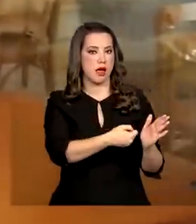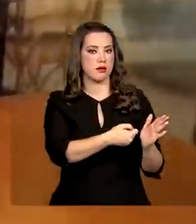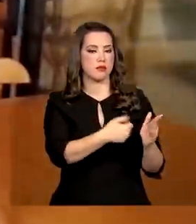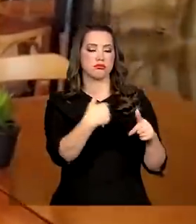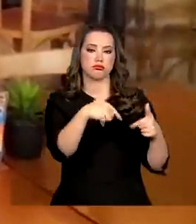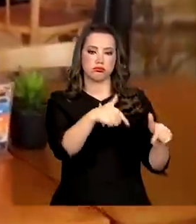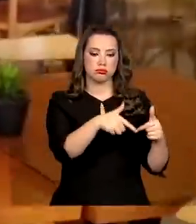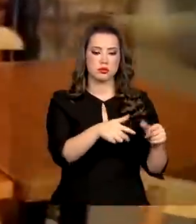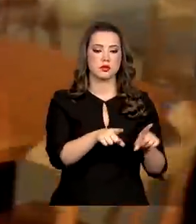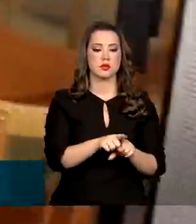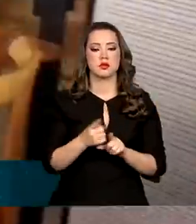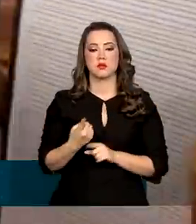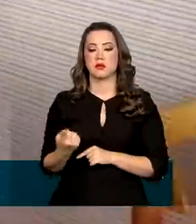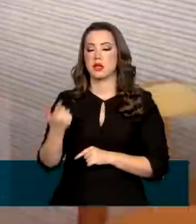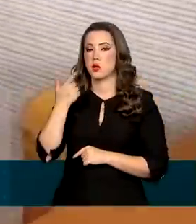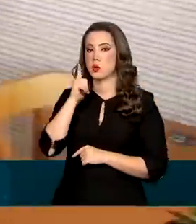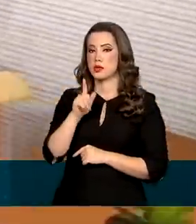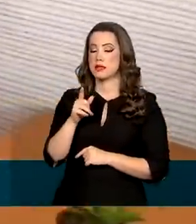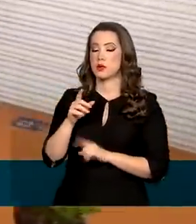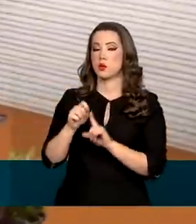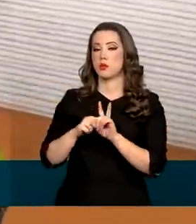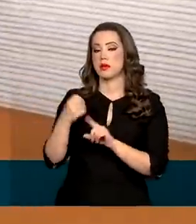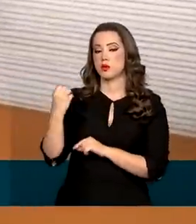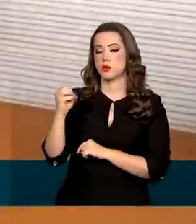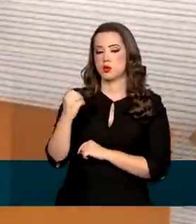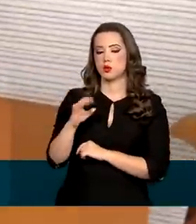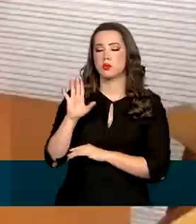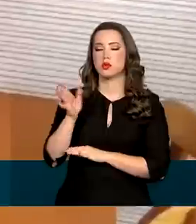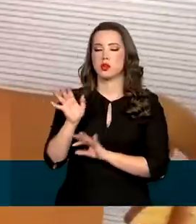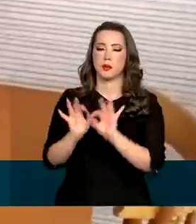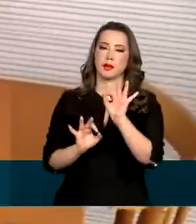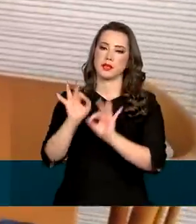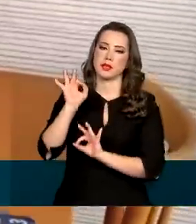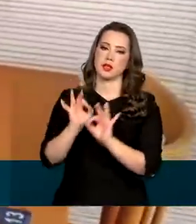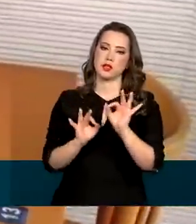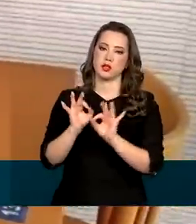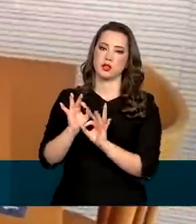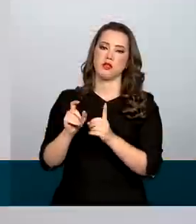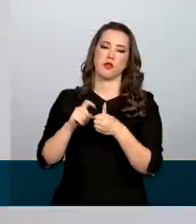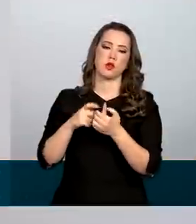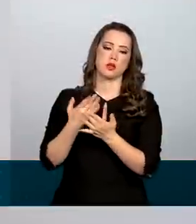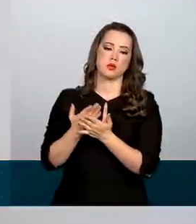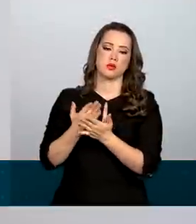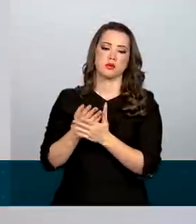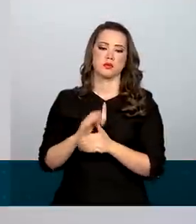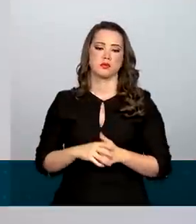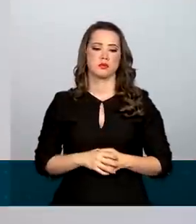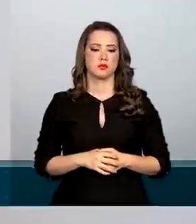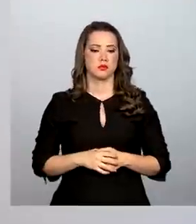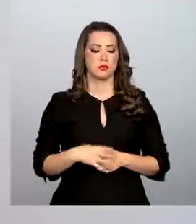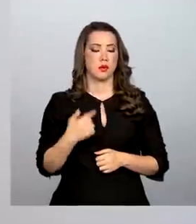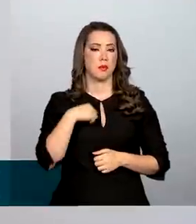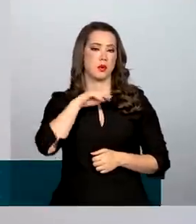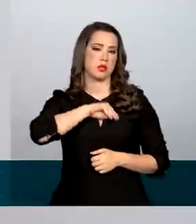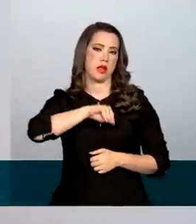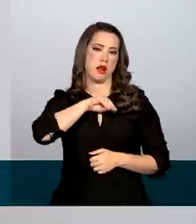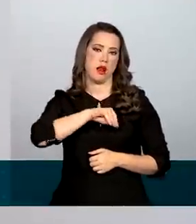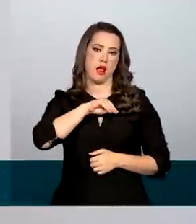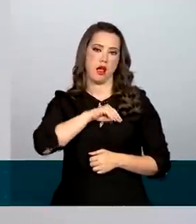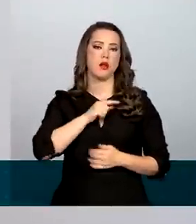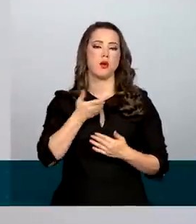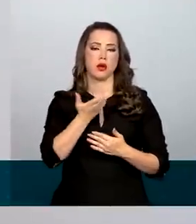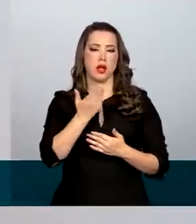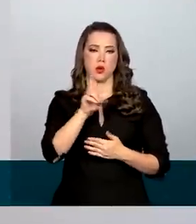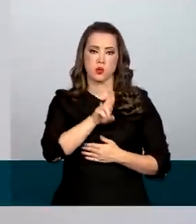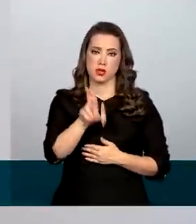conseguiu assinar a carteira em outubro e já faz planos de voltar a estudar. Boa parte do meu salário vai ser investido